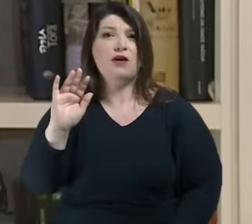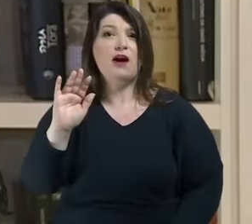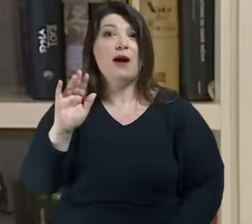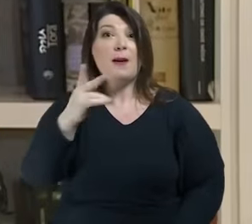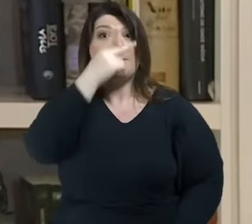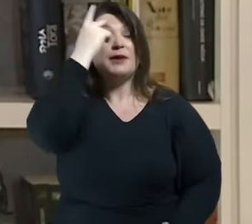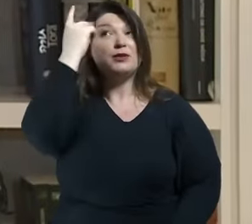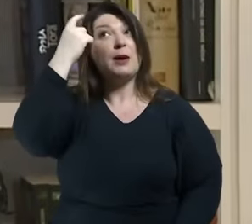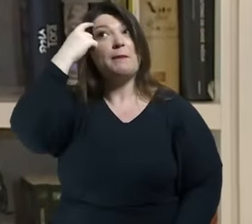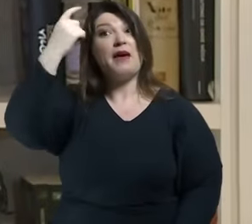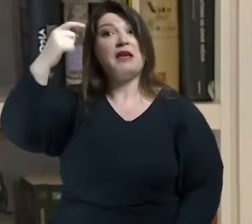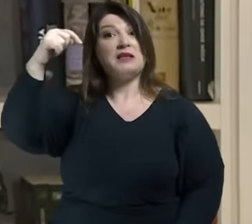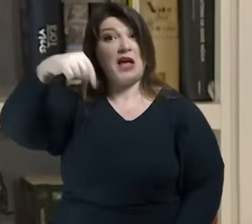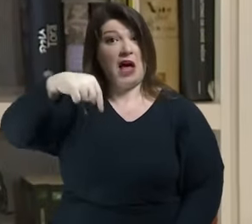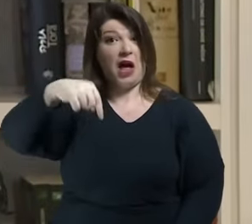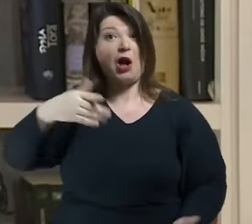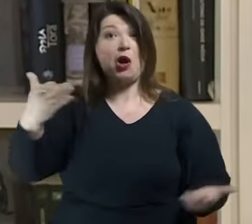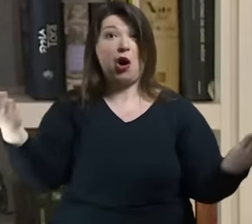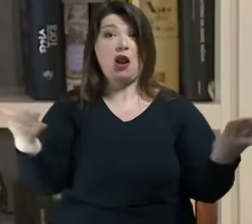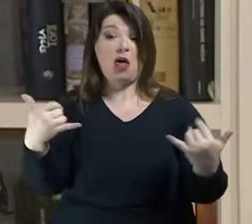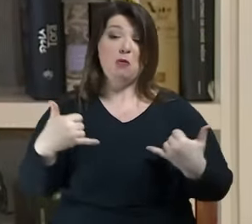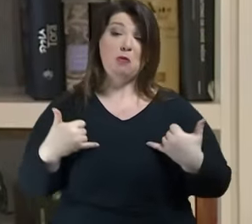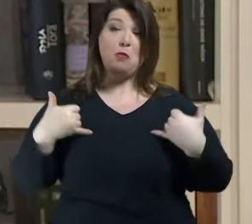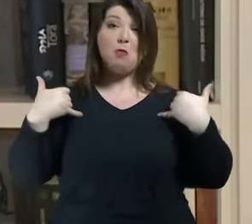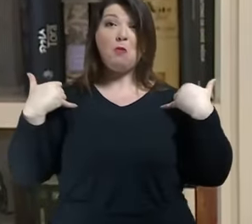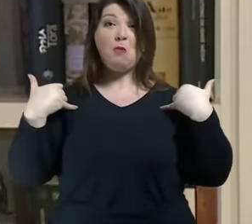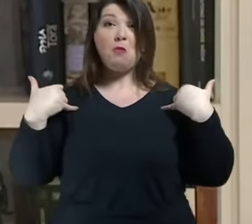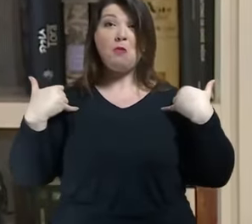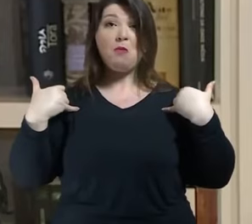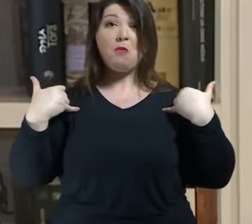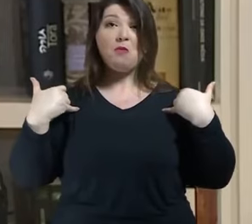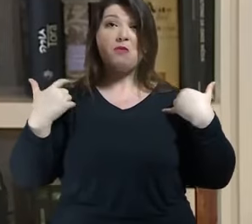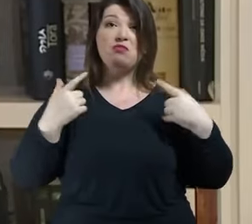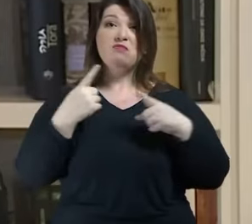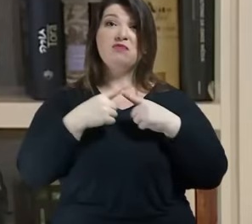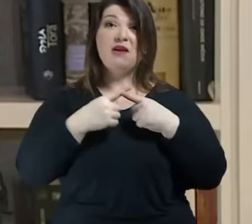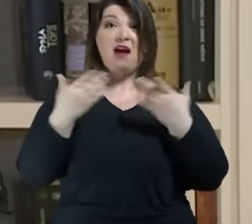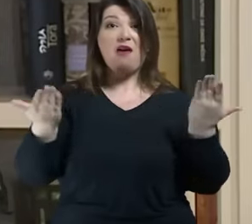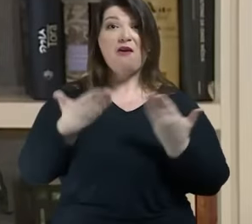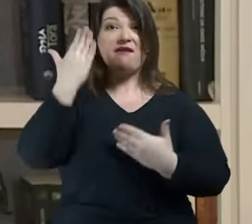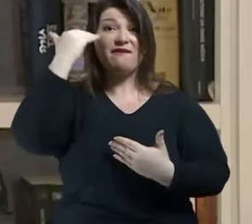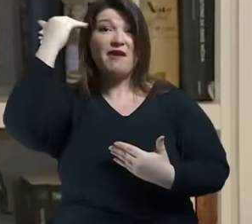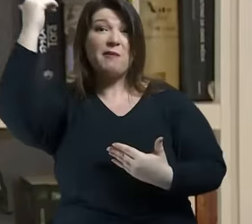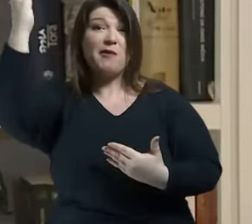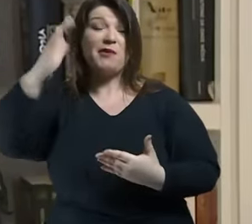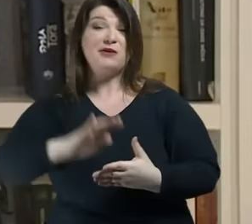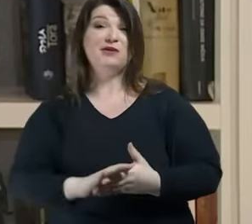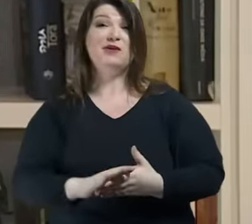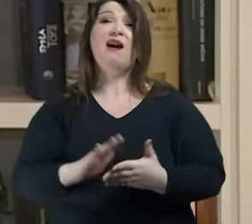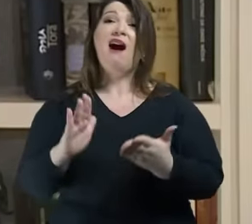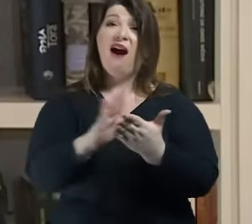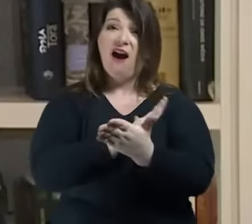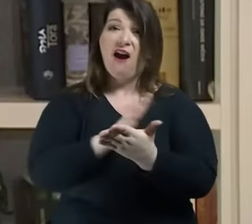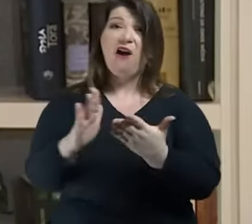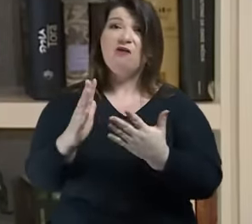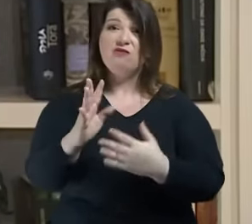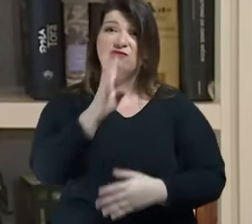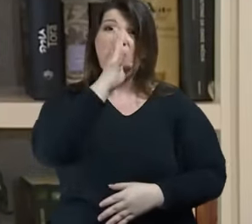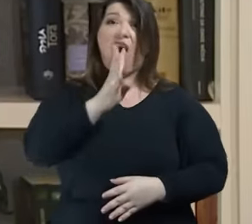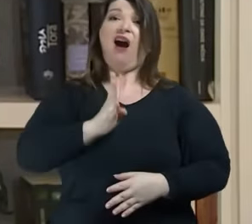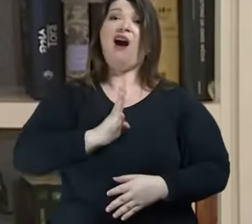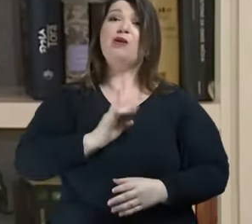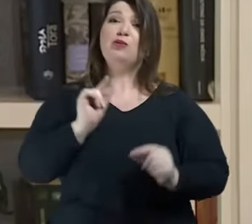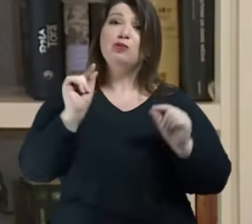me acusam inclusive de hipocrisia é uma crítica de base cristã não propriamente filosófica a base cristã da